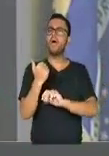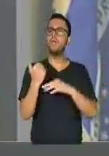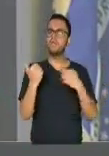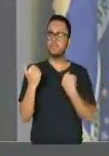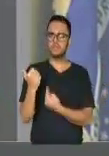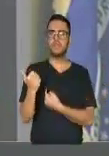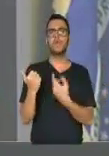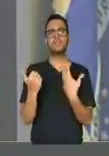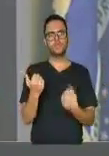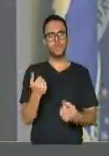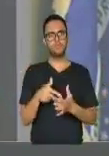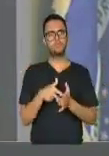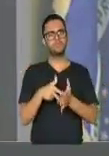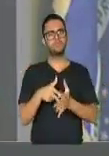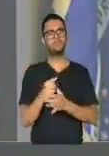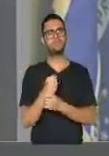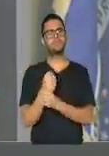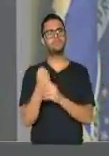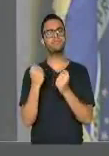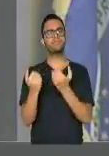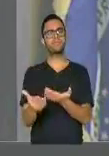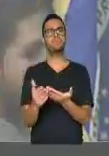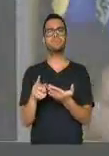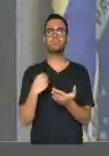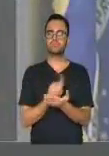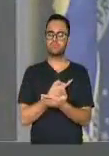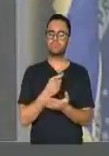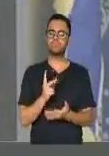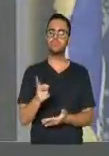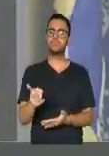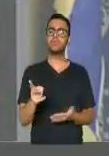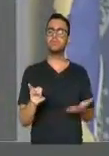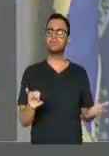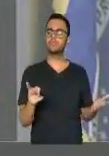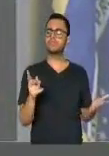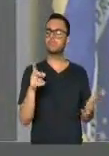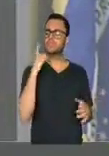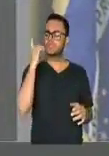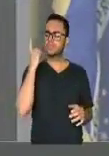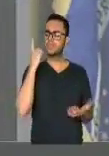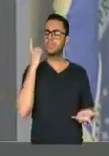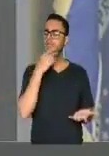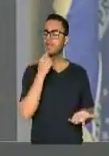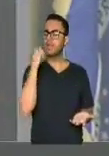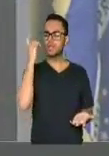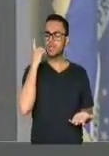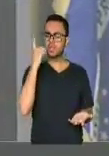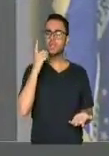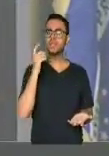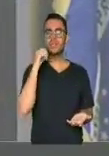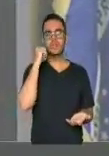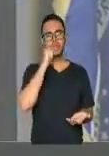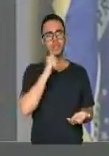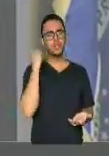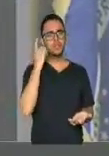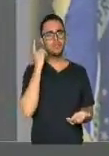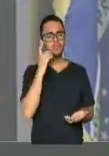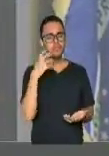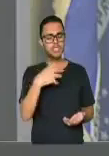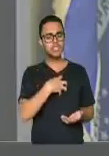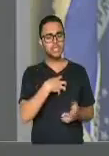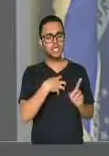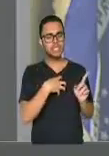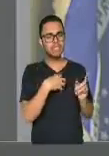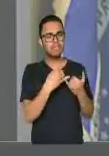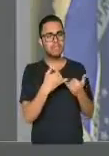dar para toda a sustentação. Está mudando. Os nossos deputados e deputadas estão sentindo que isso foi